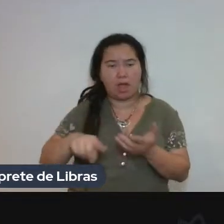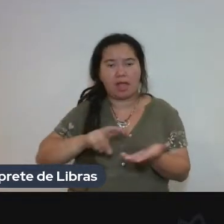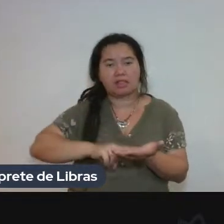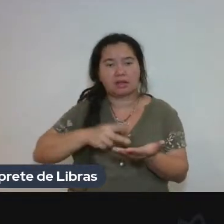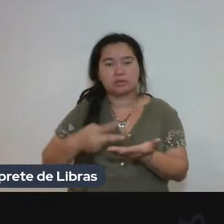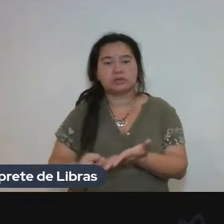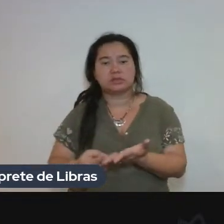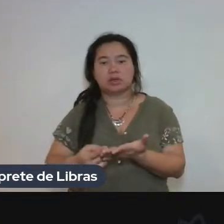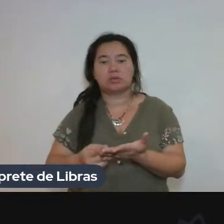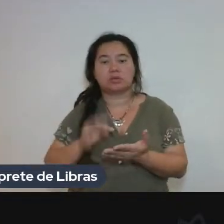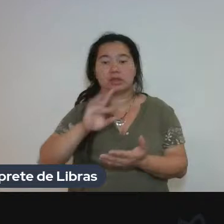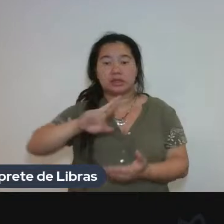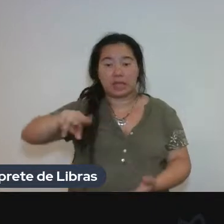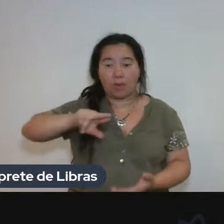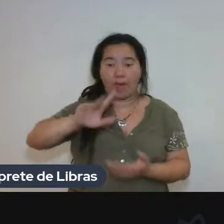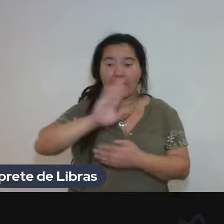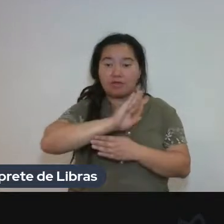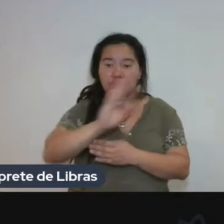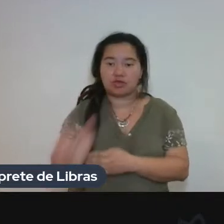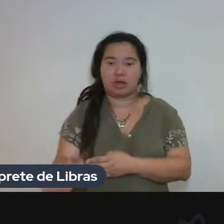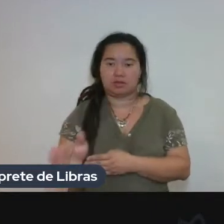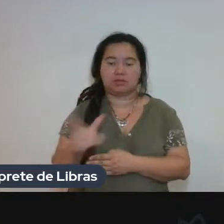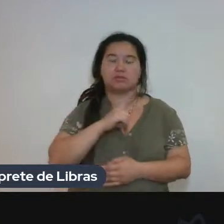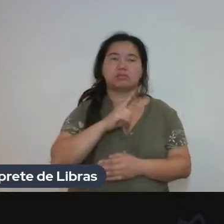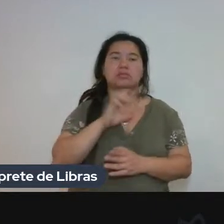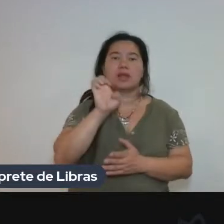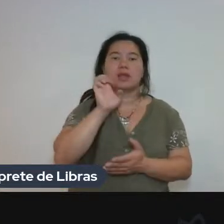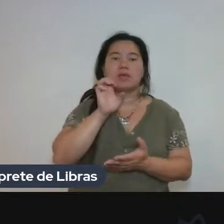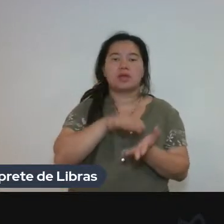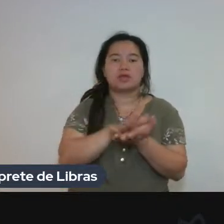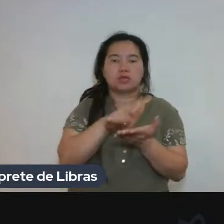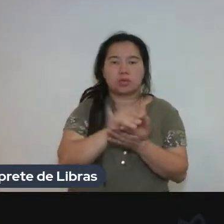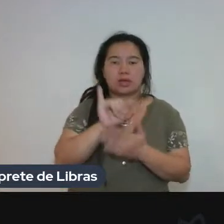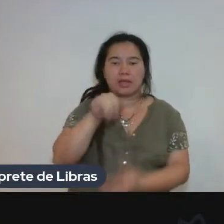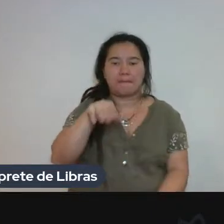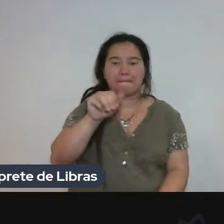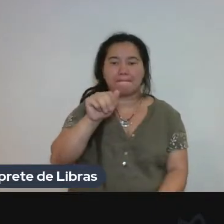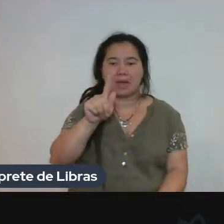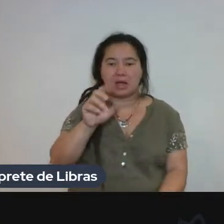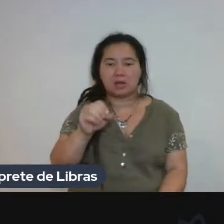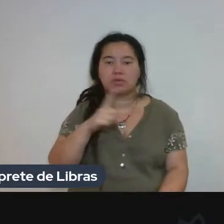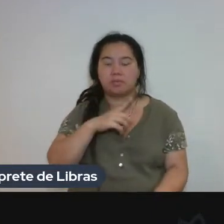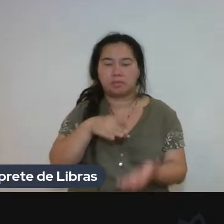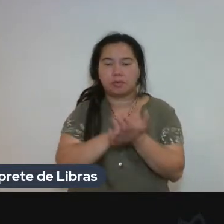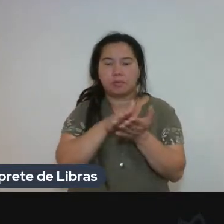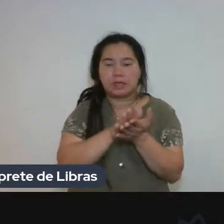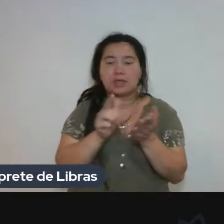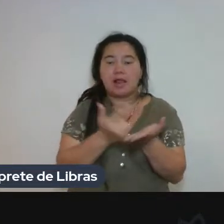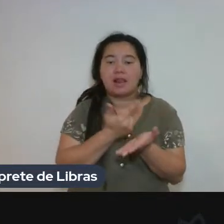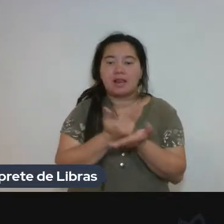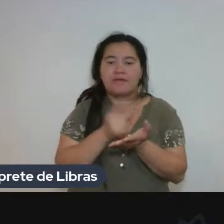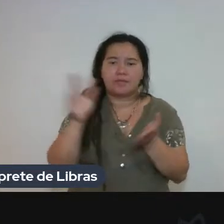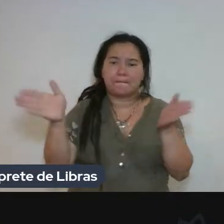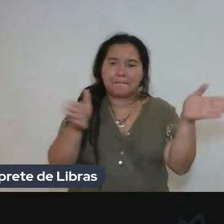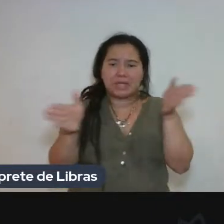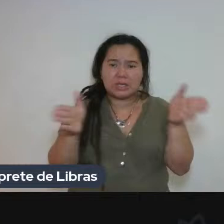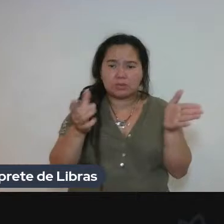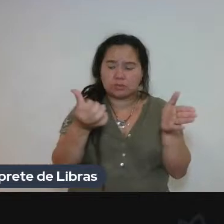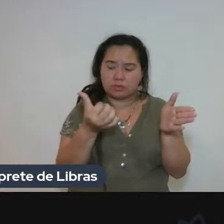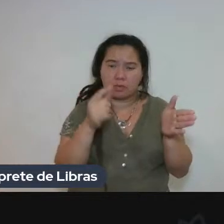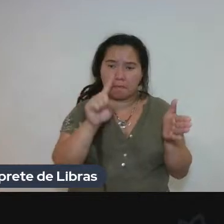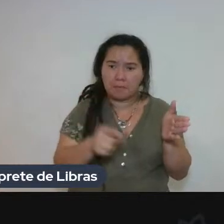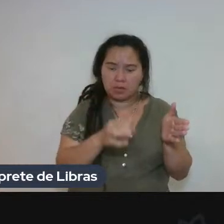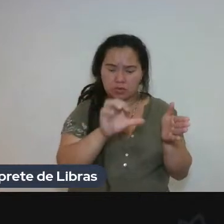Então, a editora Imago ainda publica os seus livros, que são os livros da década de 60. Esses livros estão